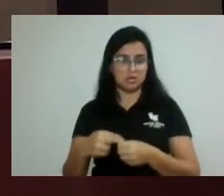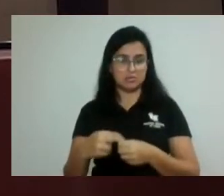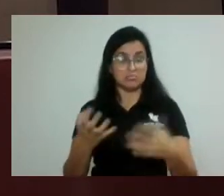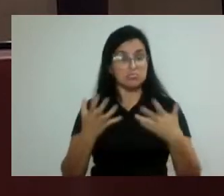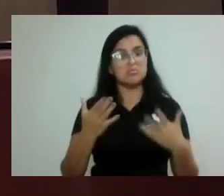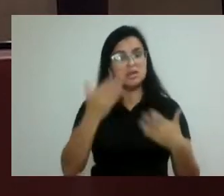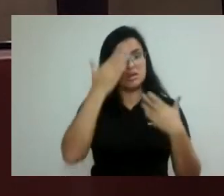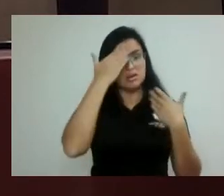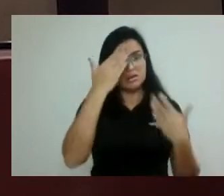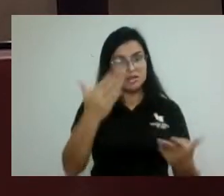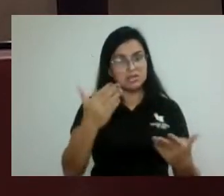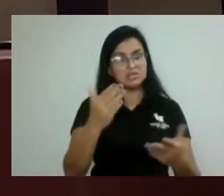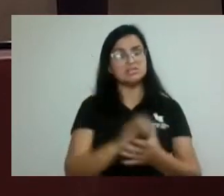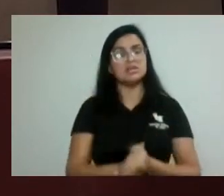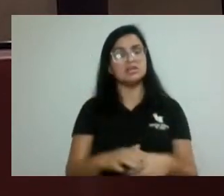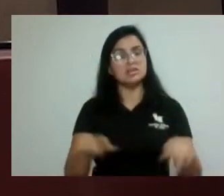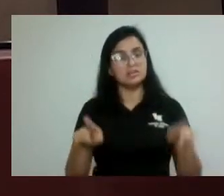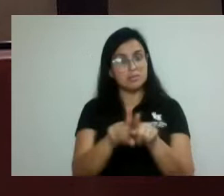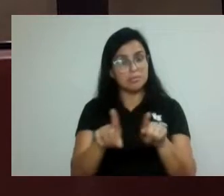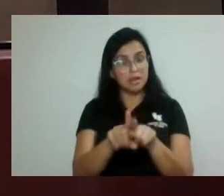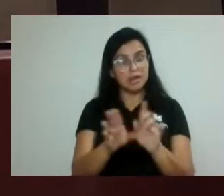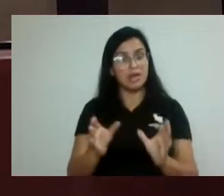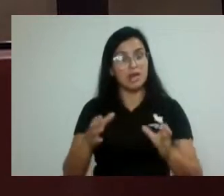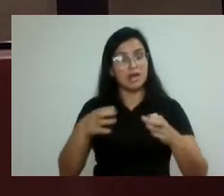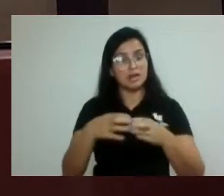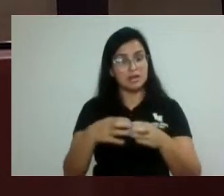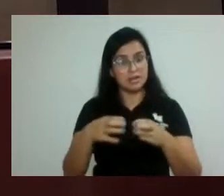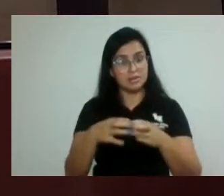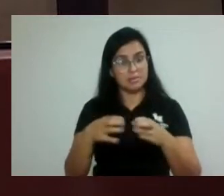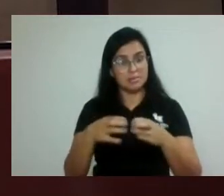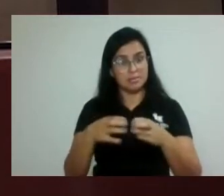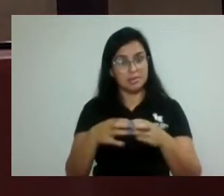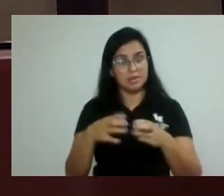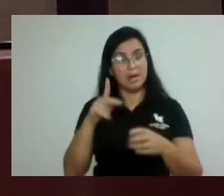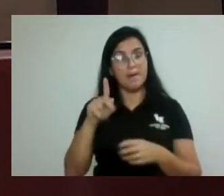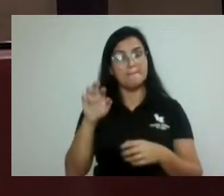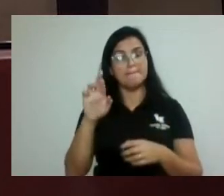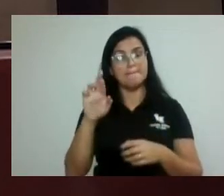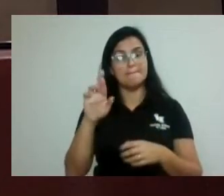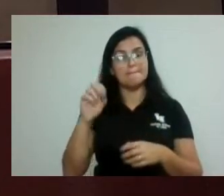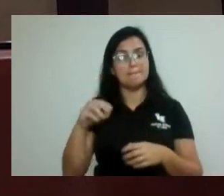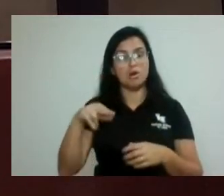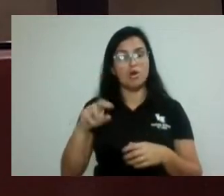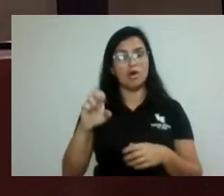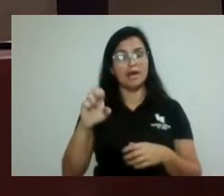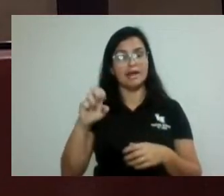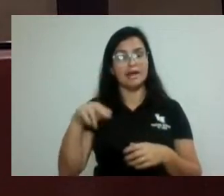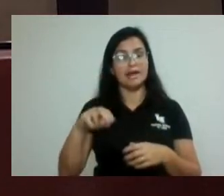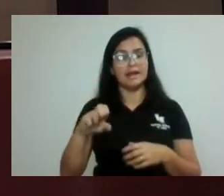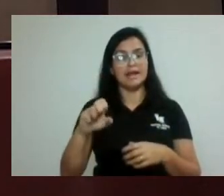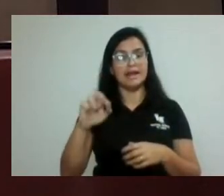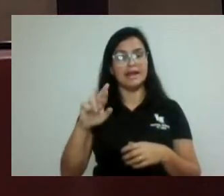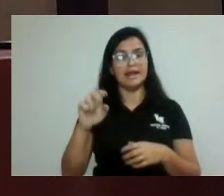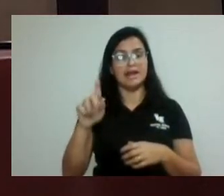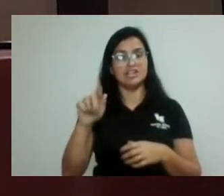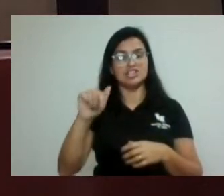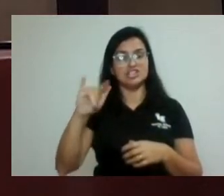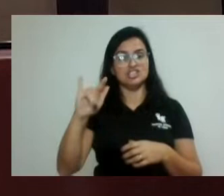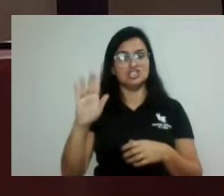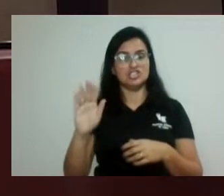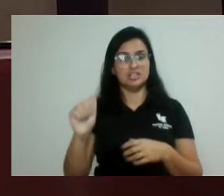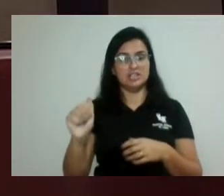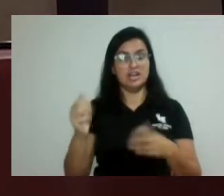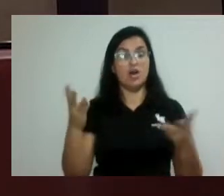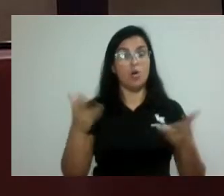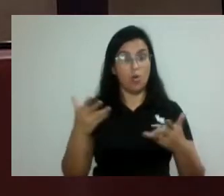aí, né, na chefia lá do Ilso Ferraresi, através do gabinete de diálogo lá. Hoje, a Rua da Bahia foi colocado tudo lâmpadas